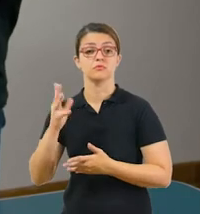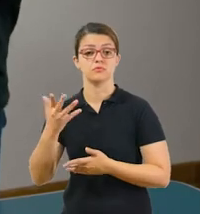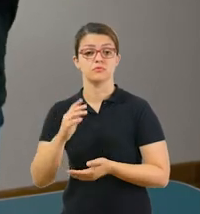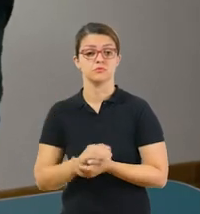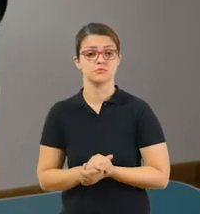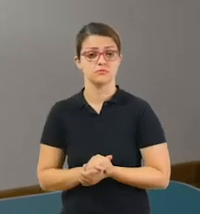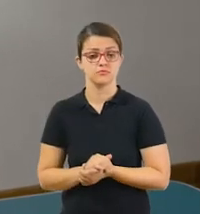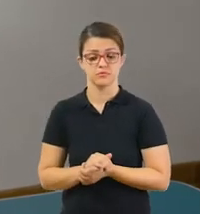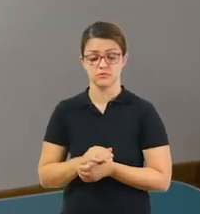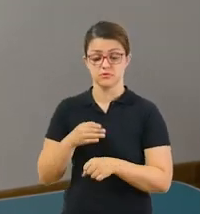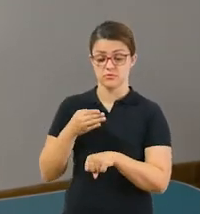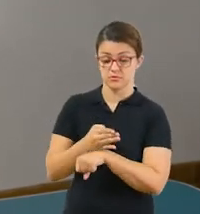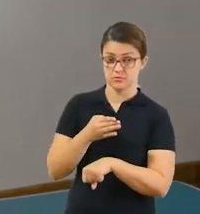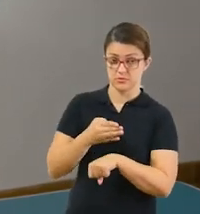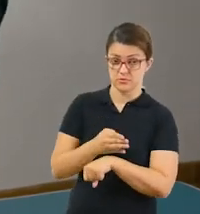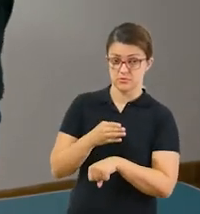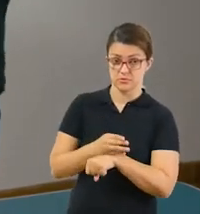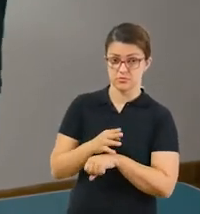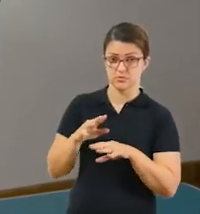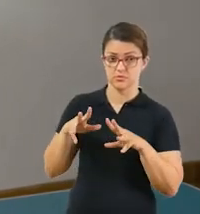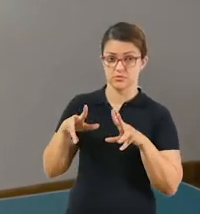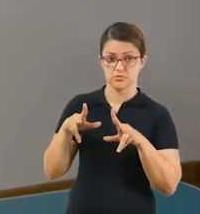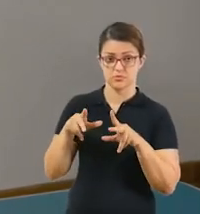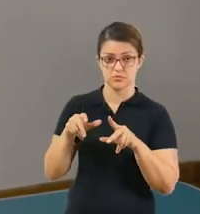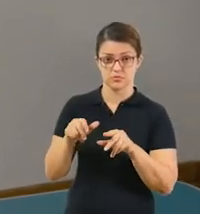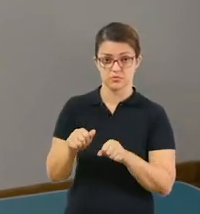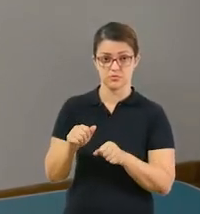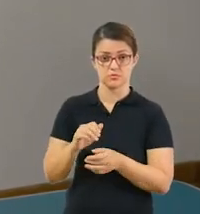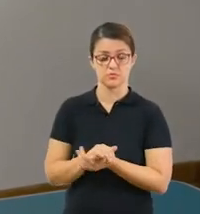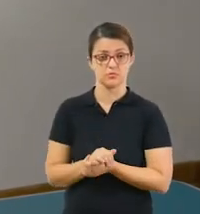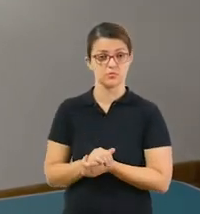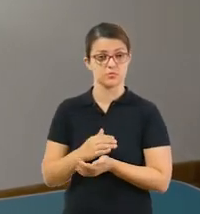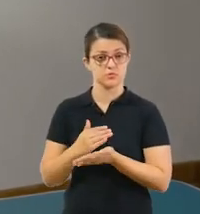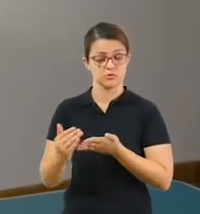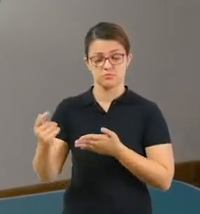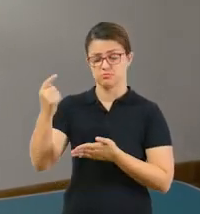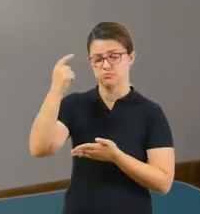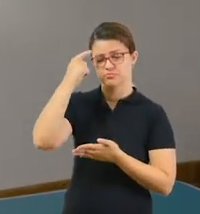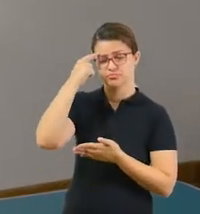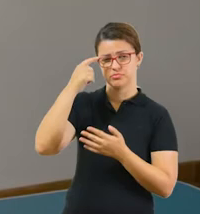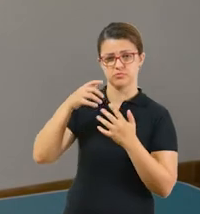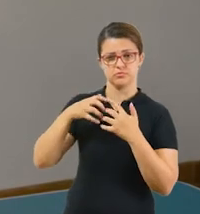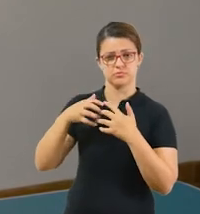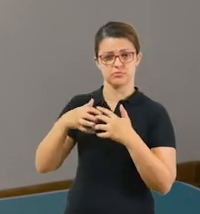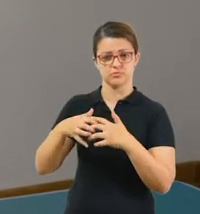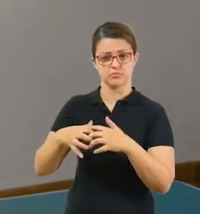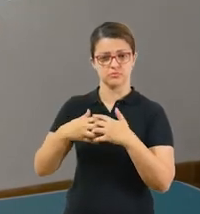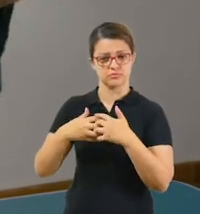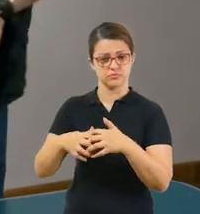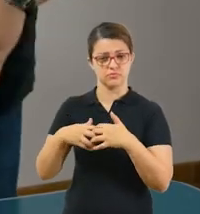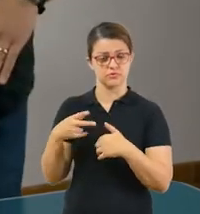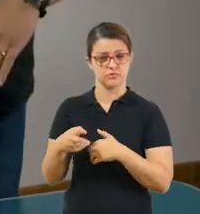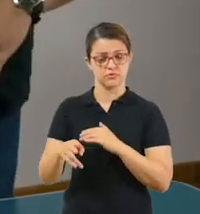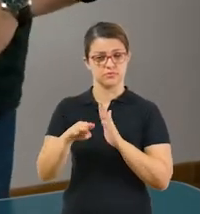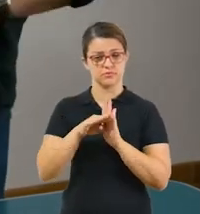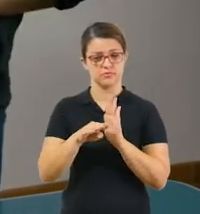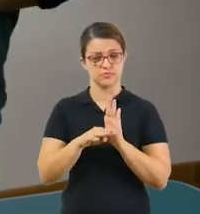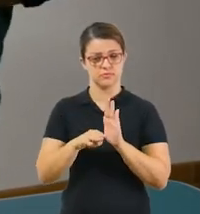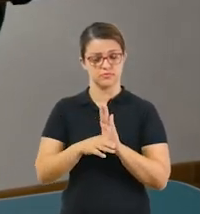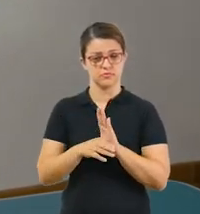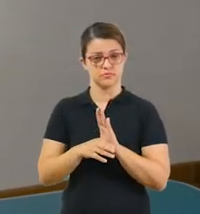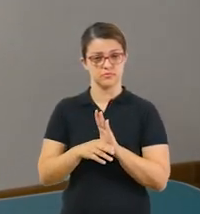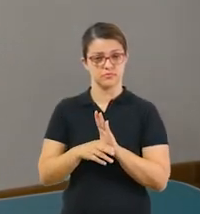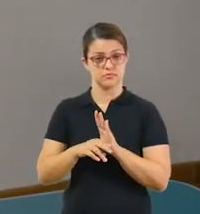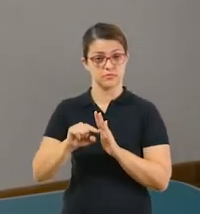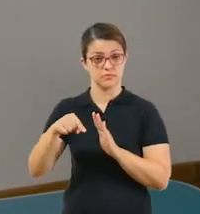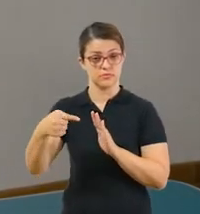você já participou de uma? Tudo isso vai servir para vocês começarem a pensar e raciocinar para o que vai vir a seguir. Na próxima